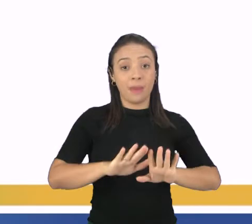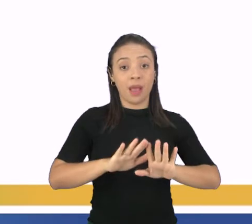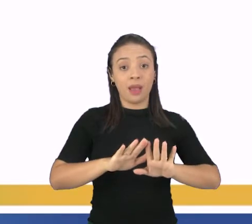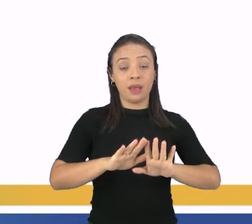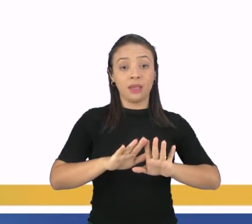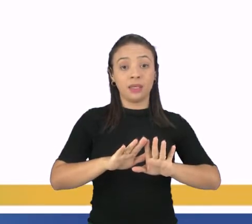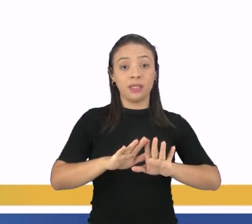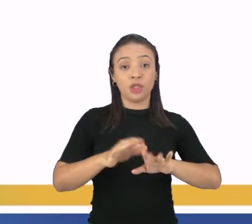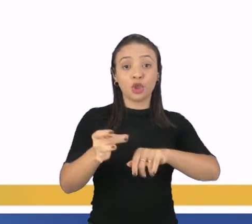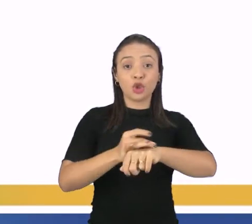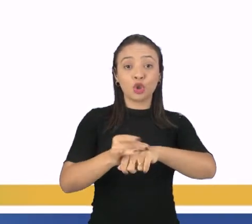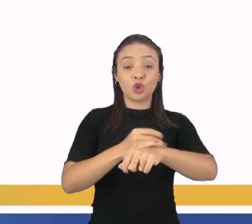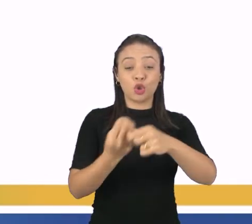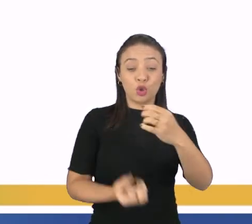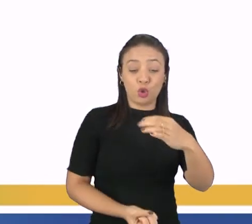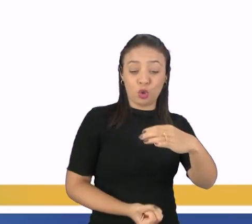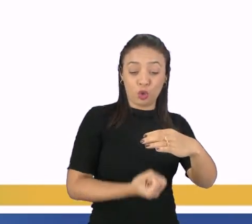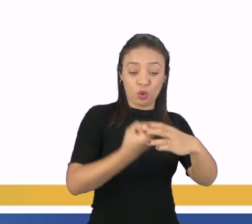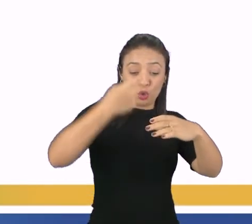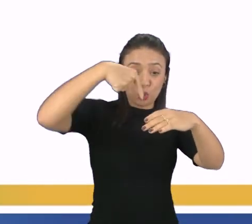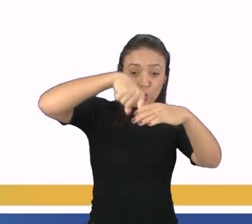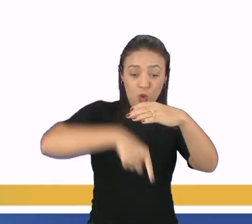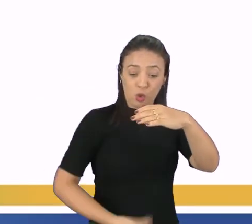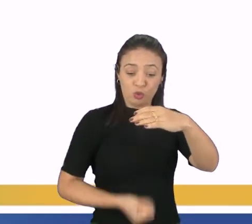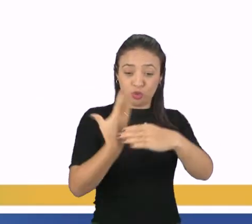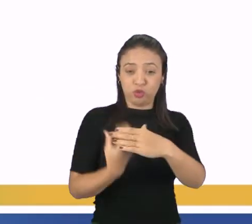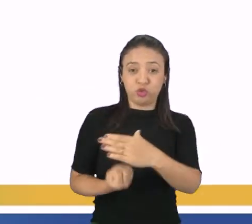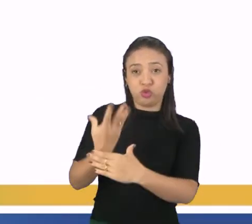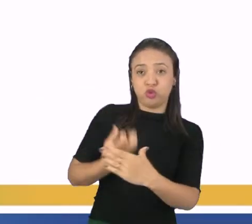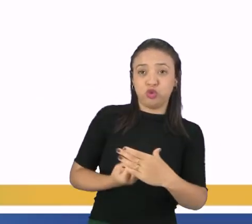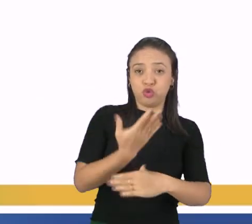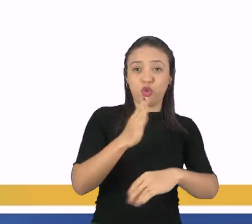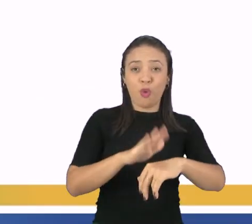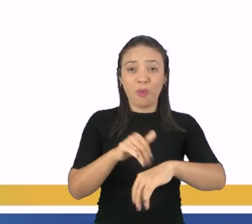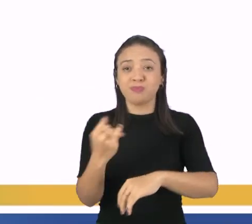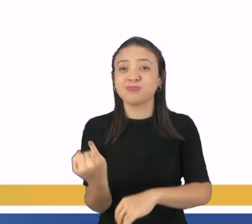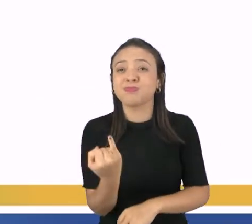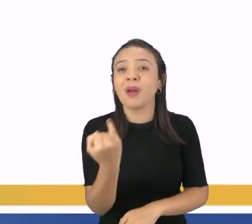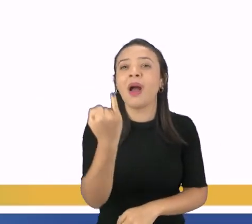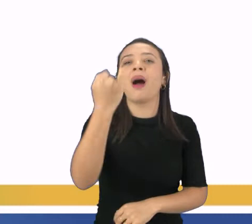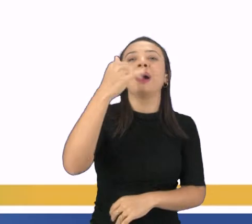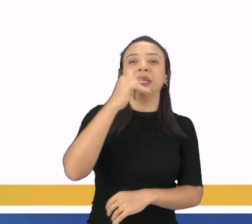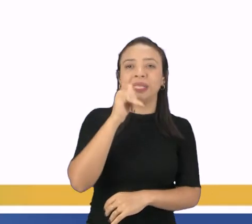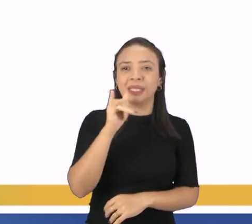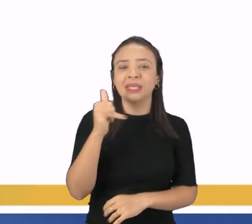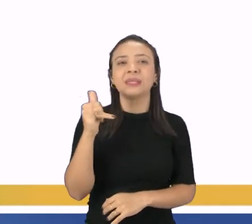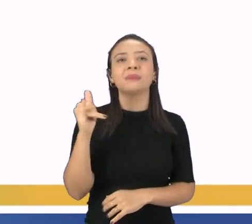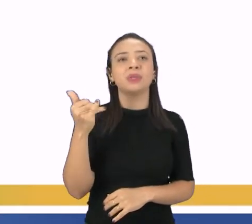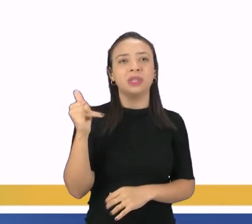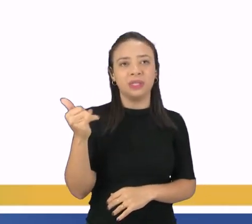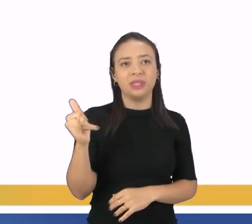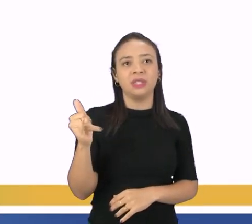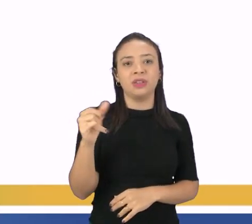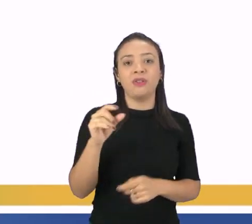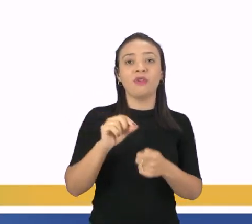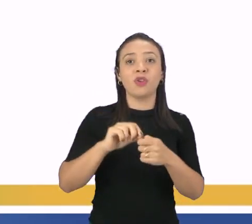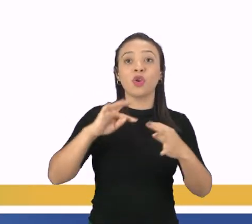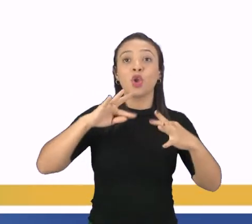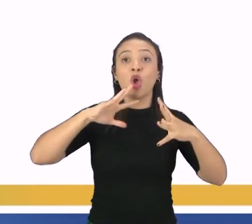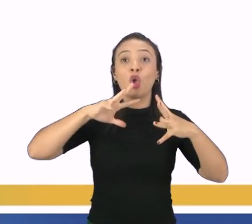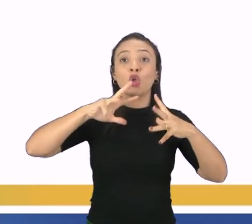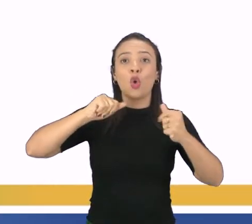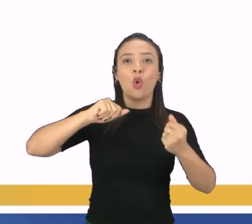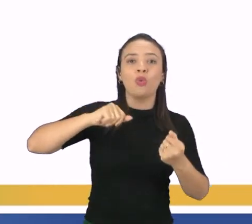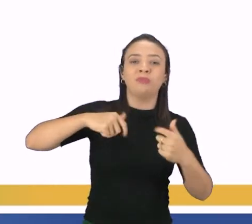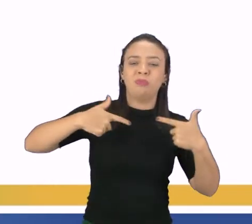tem sido o mais importante, a mais importante matriz energética que faz com que o mundo todo